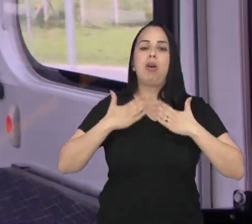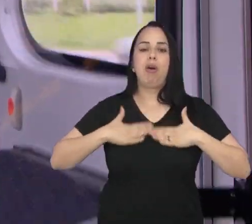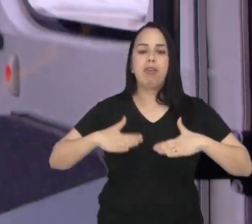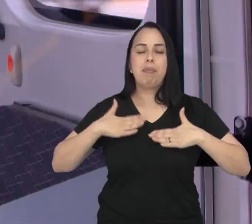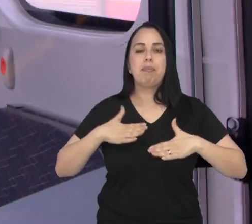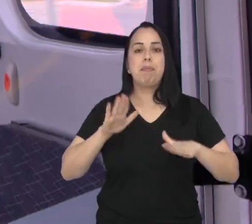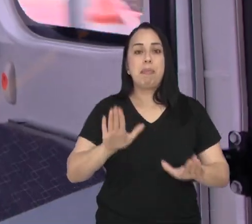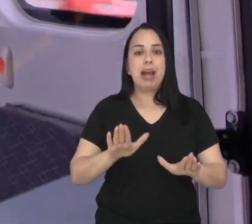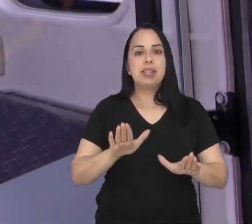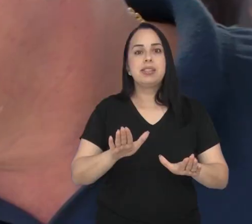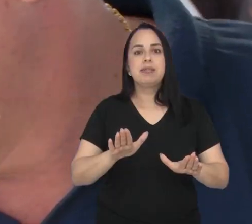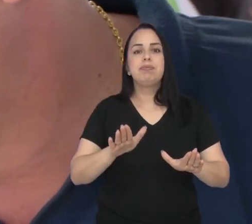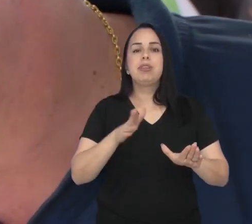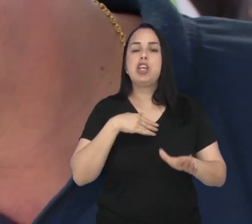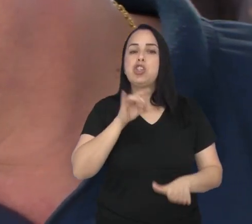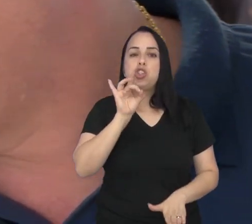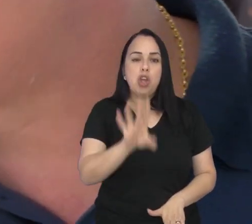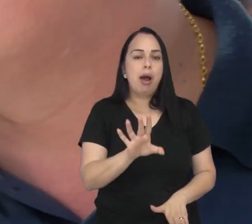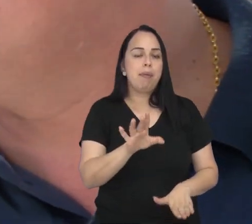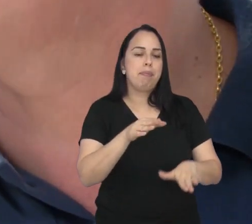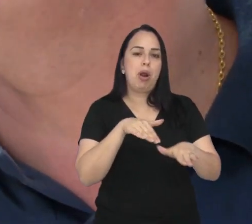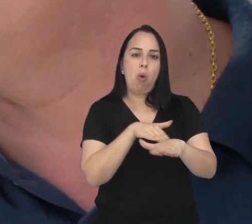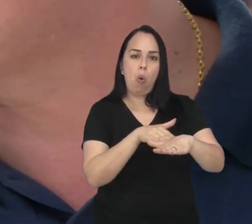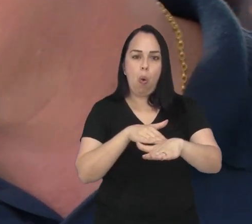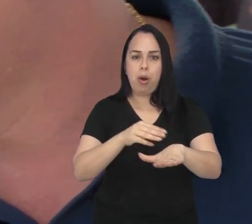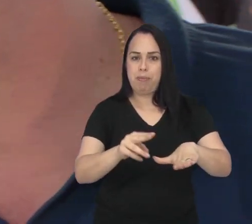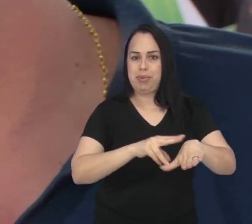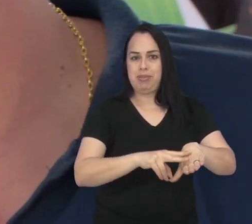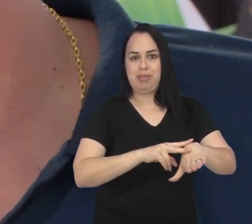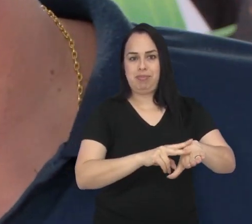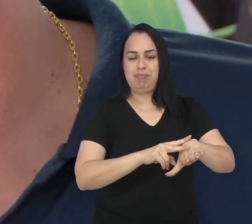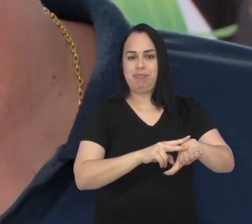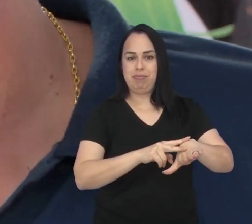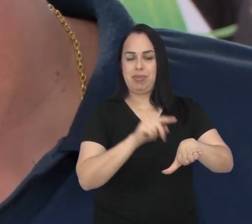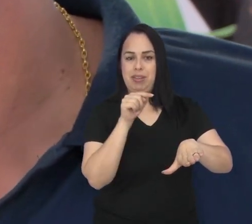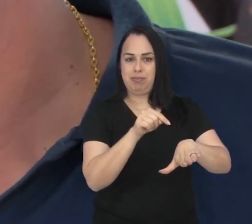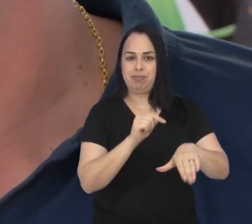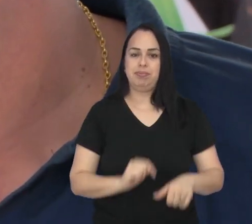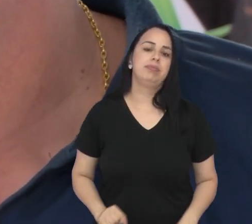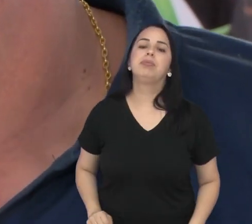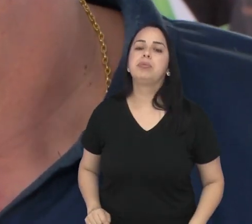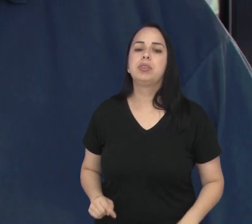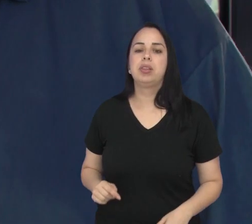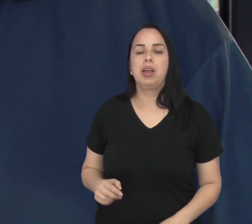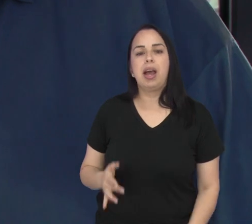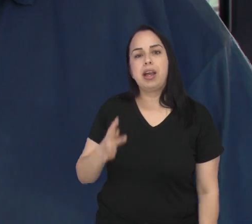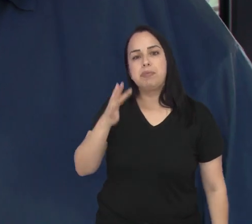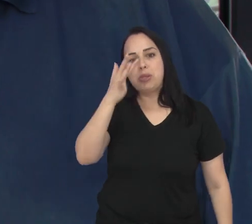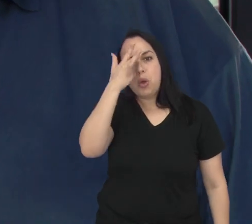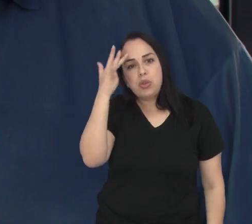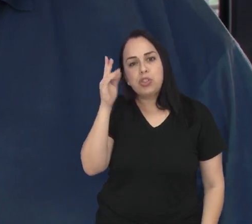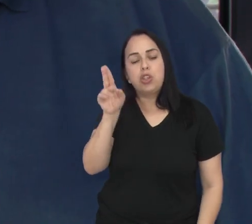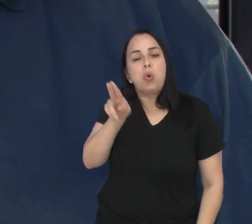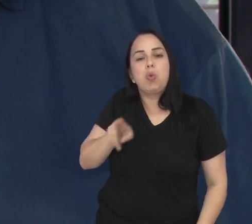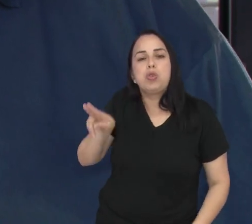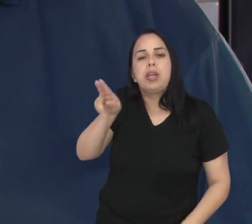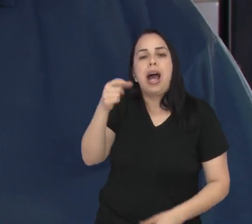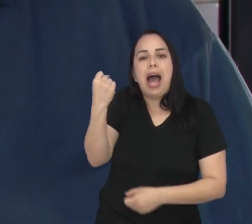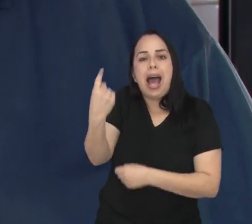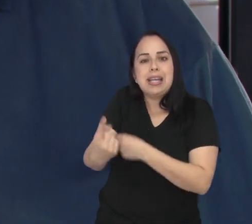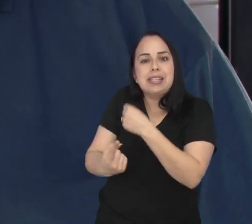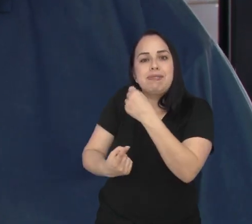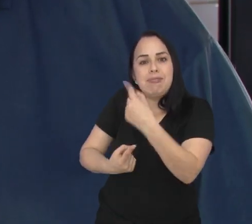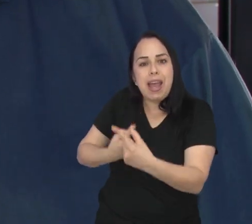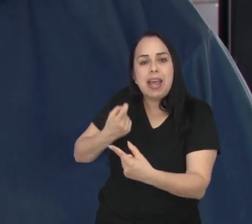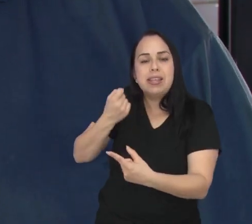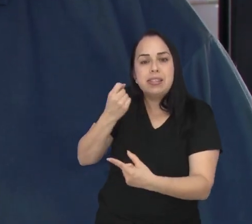integração entre os ônibus. Esse benefício só está válido para o pagamento por bilhete de transporte. O usuário rotineiro do sistema, é importante